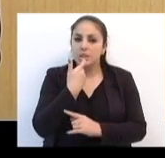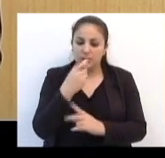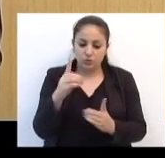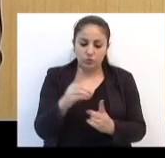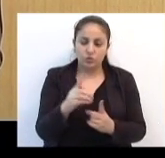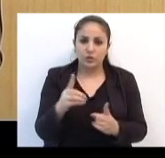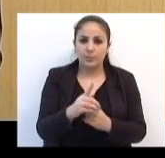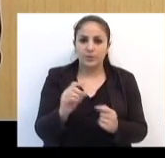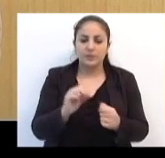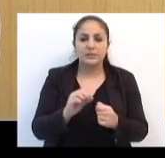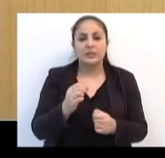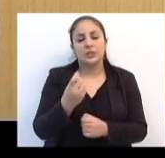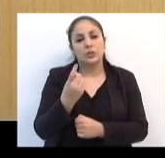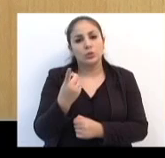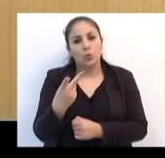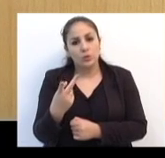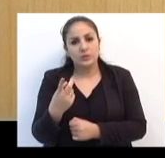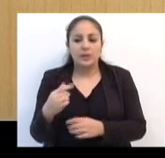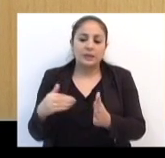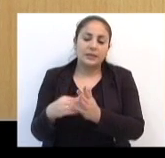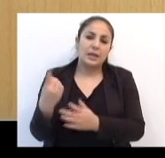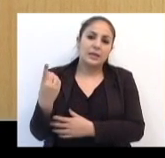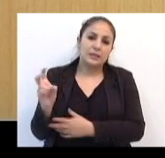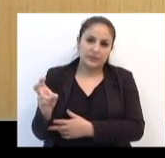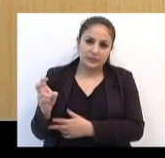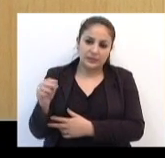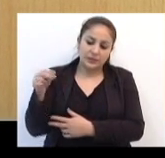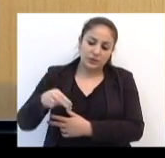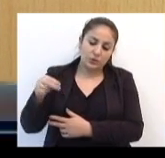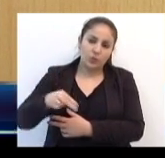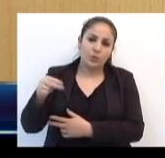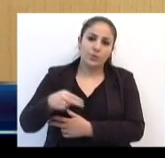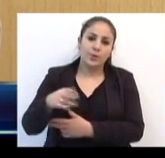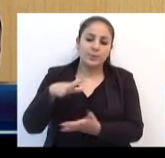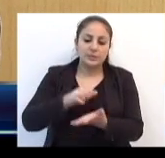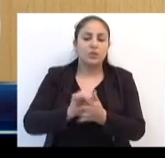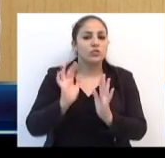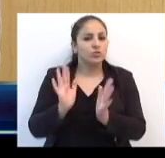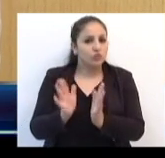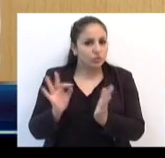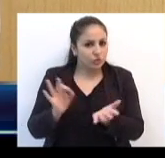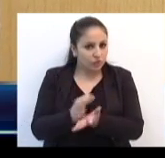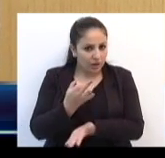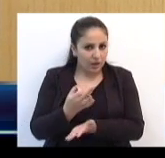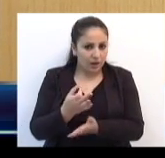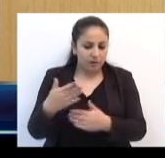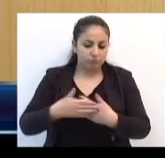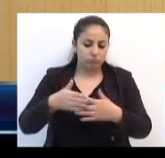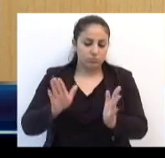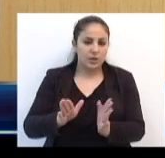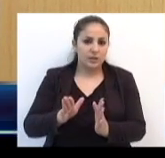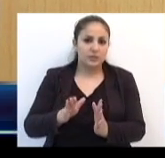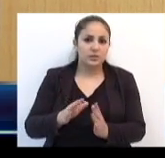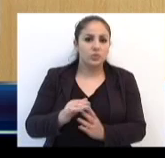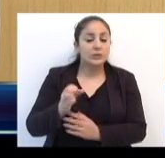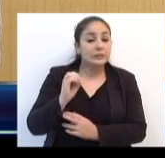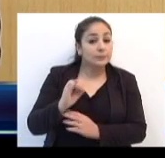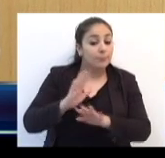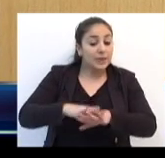e 15 de novembro e as inscrições já estão abertas. Informações pelo telefone 3316